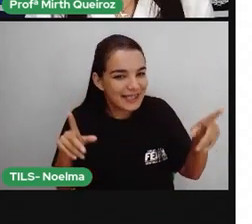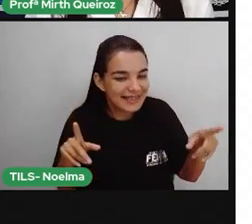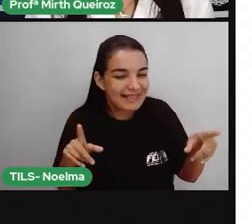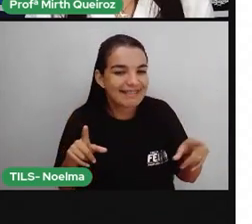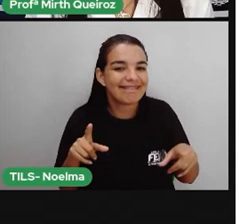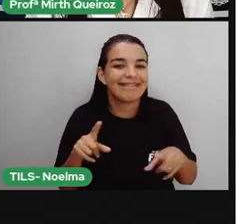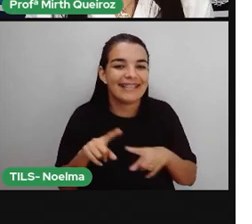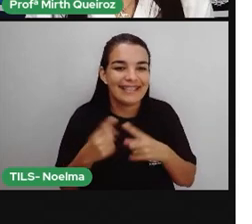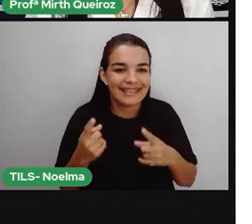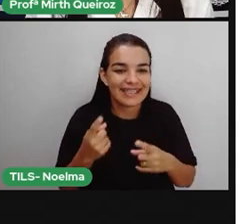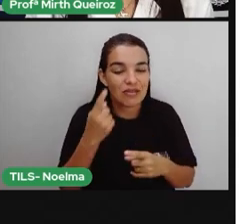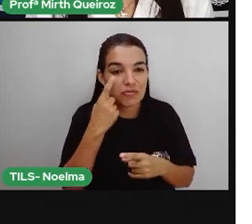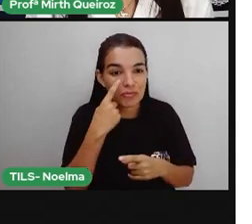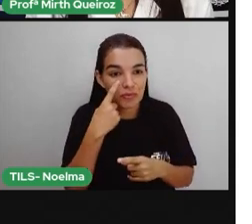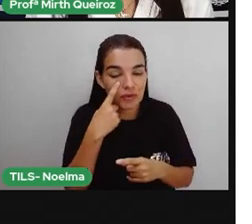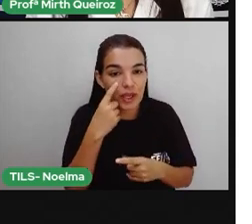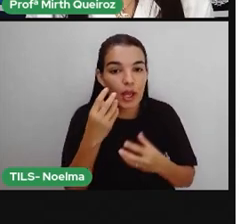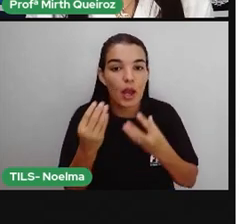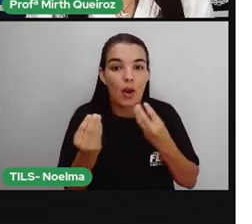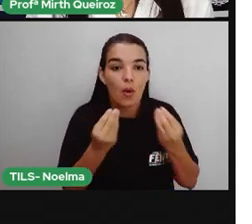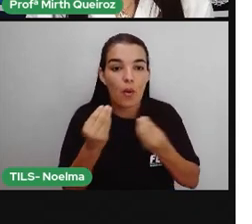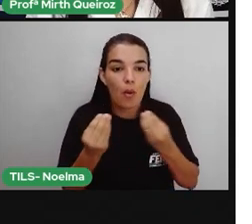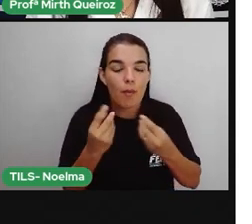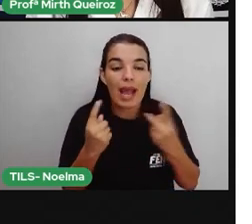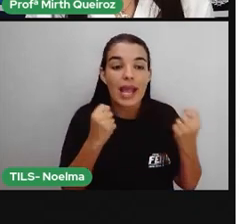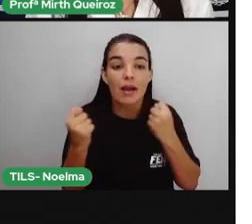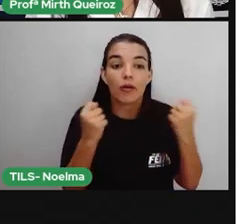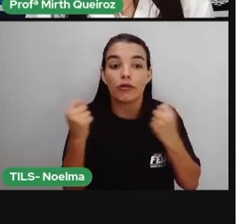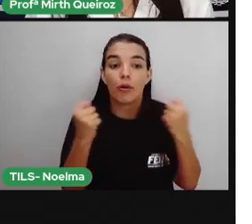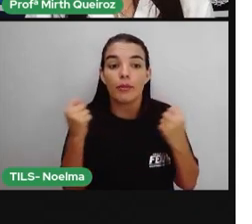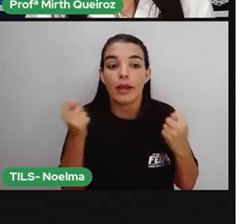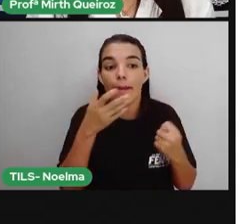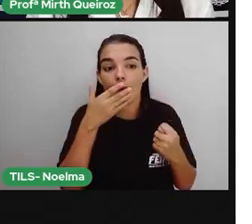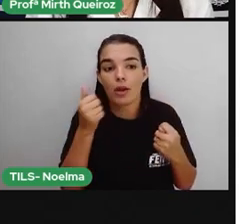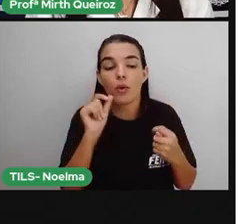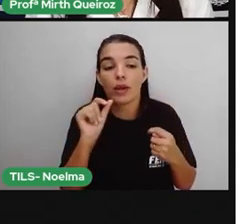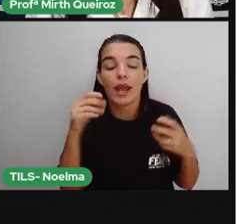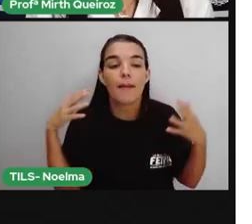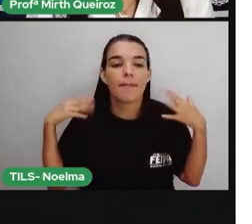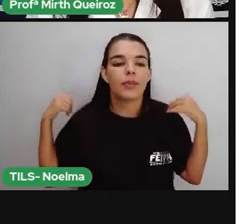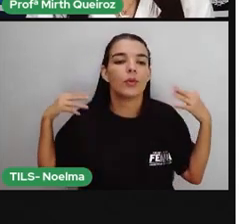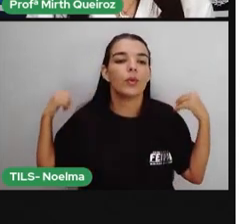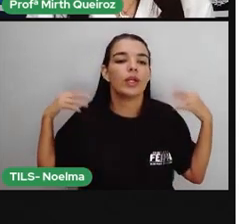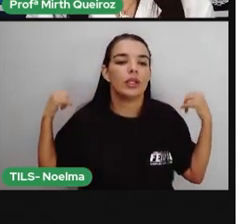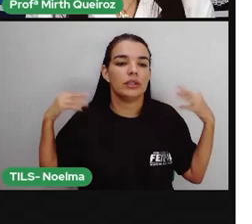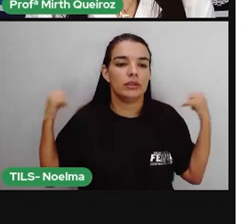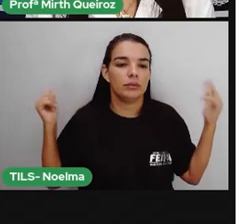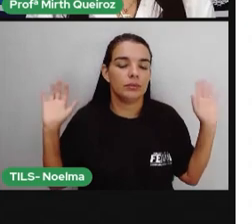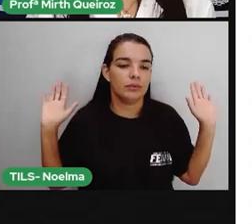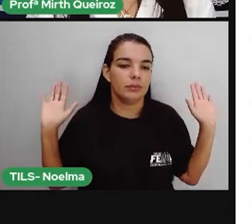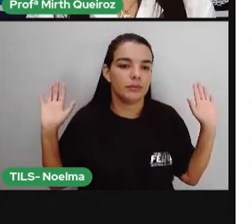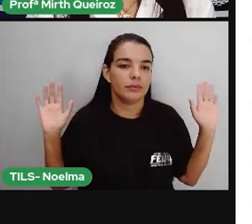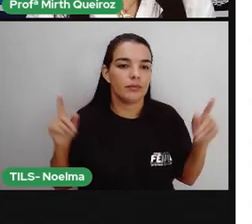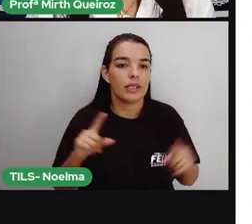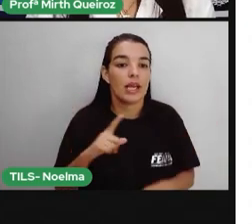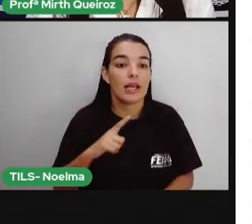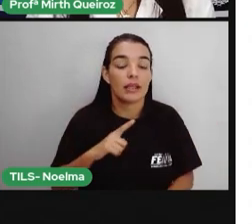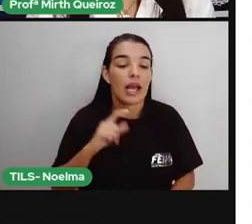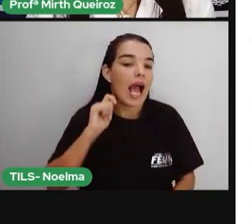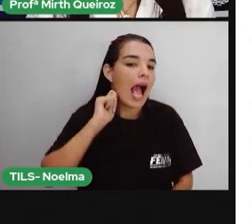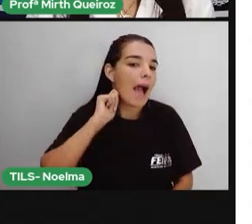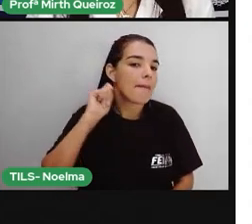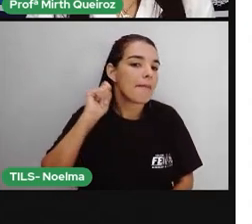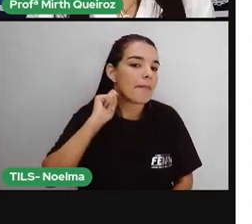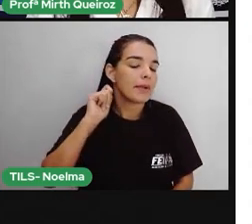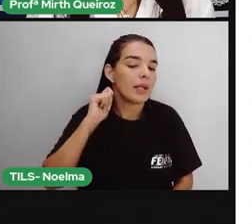Uma das grandes impulsionadoras da economia, que é o turismo nessa região. Em abril e